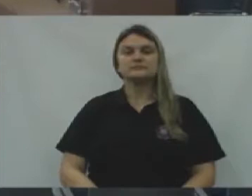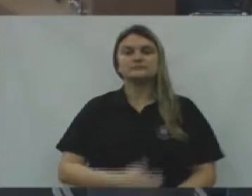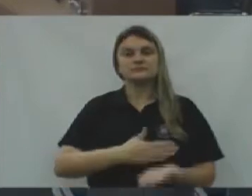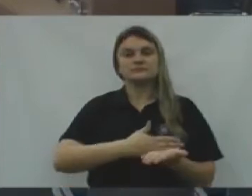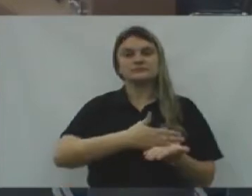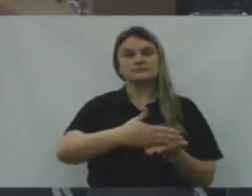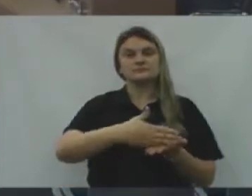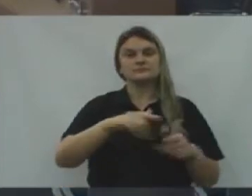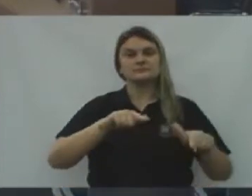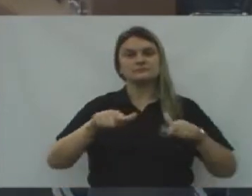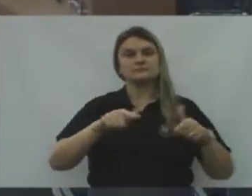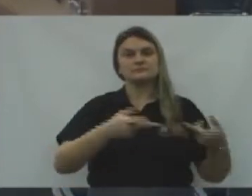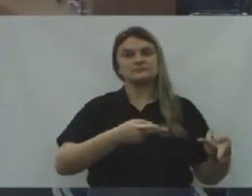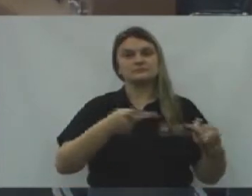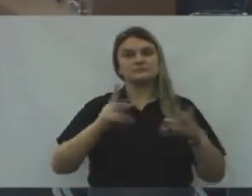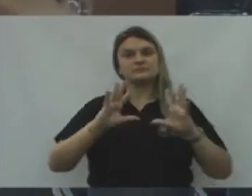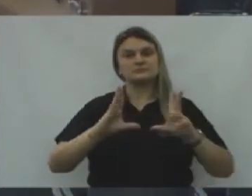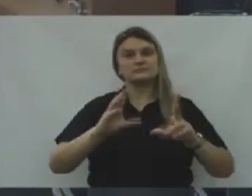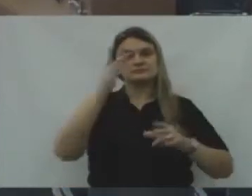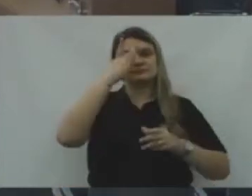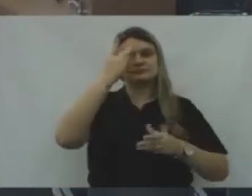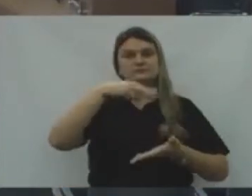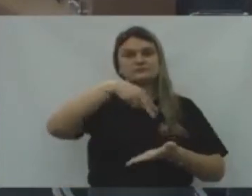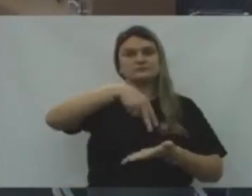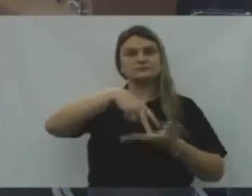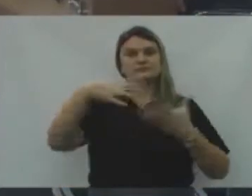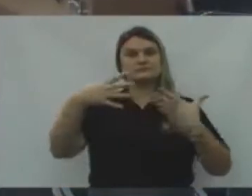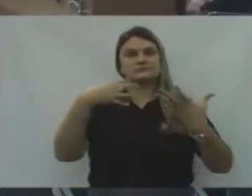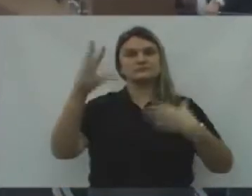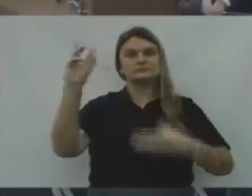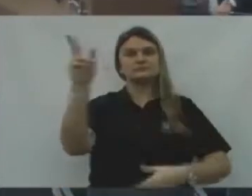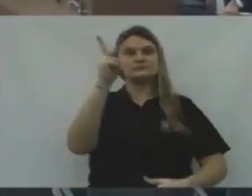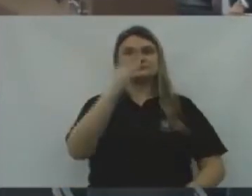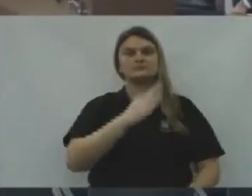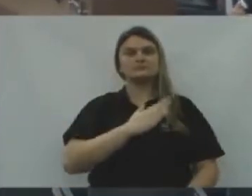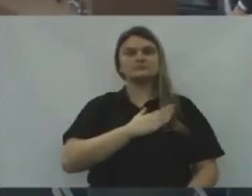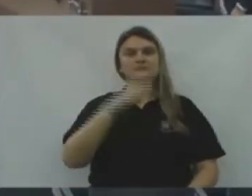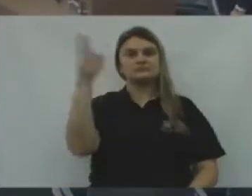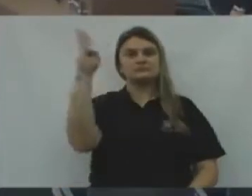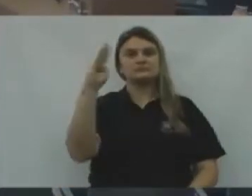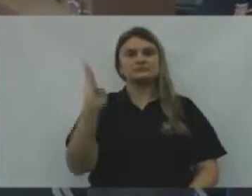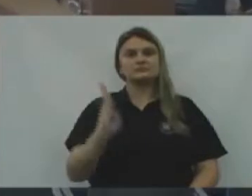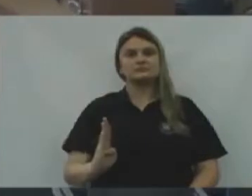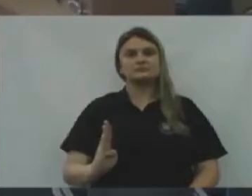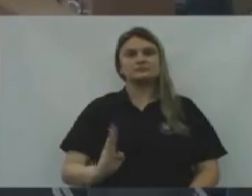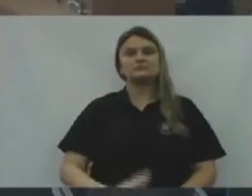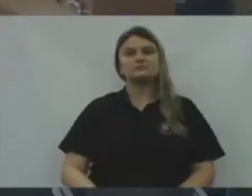Iniciando os trabalhos, convidamos a todos para que em pé cantemos o Hino Nacional Brasileiro.